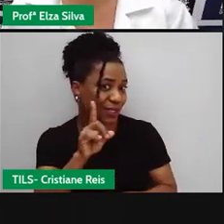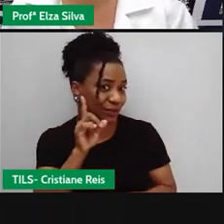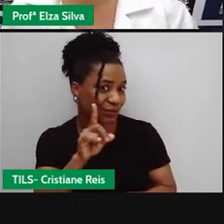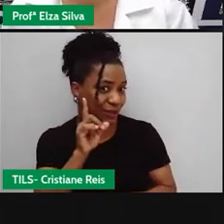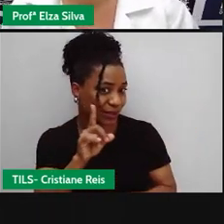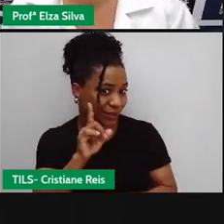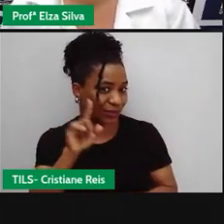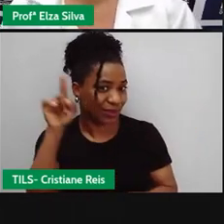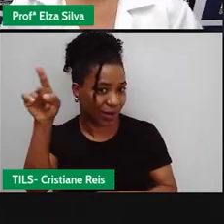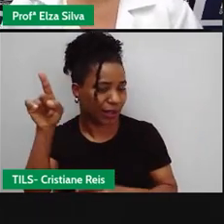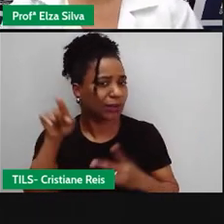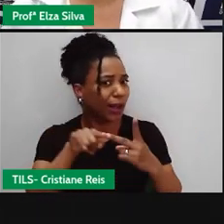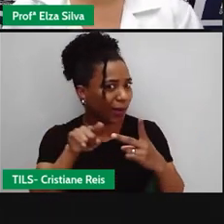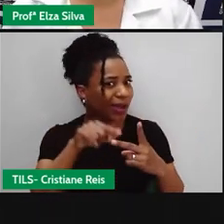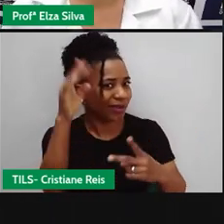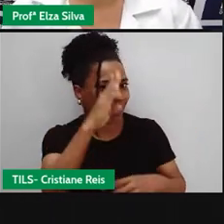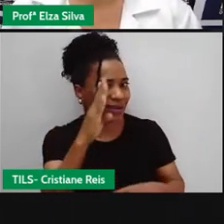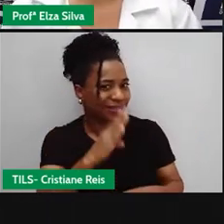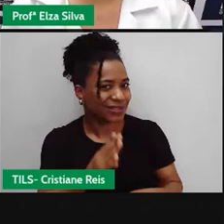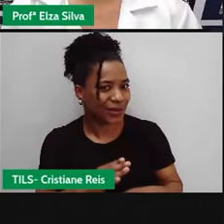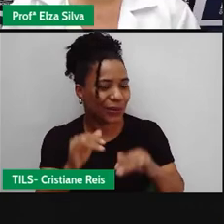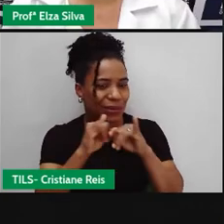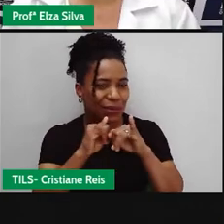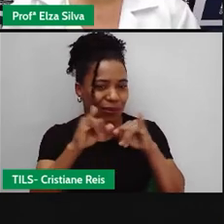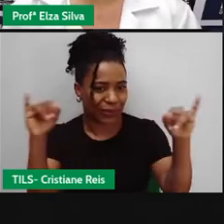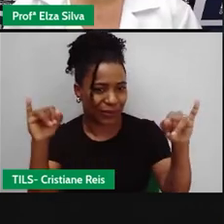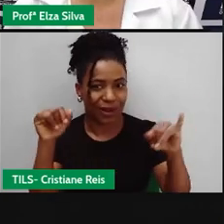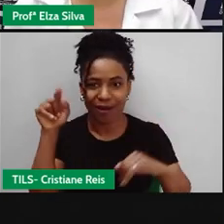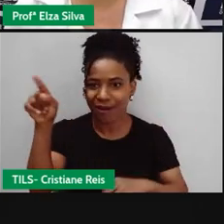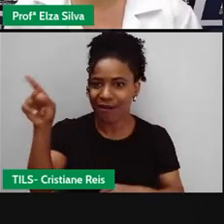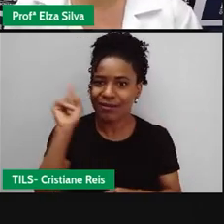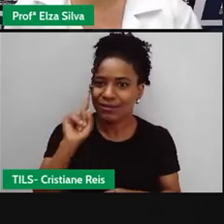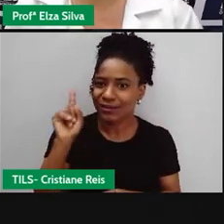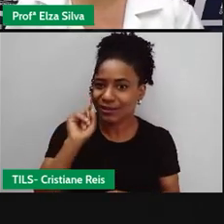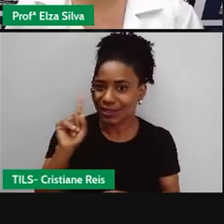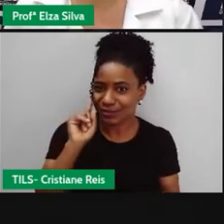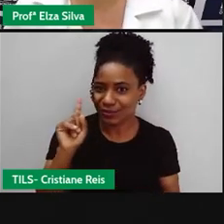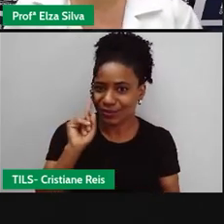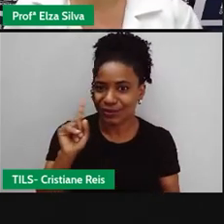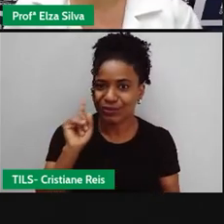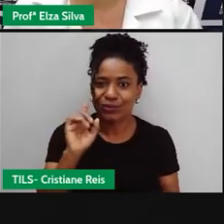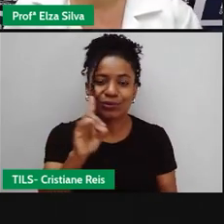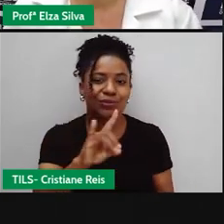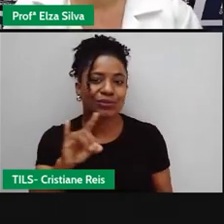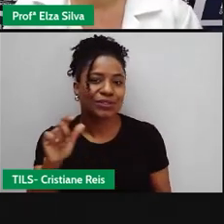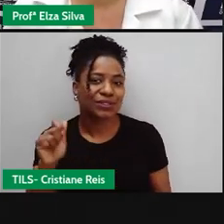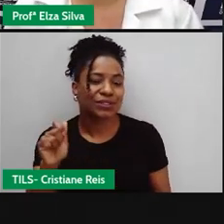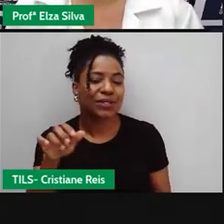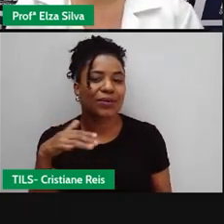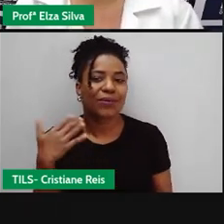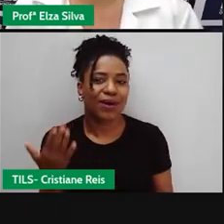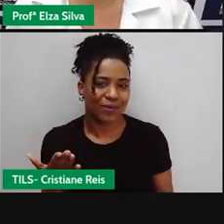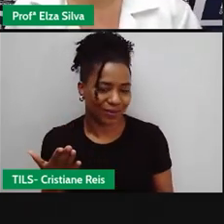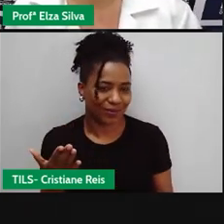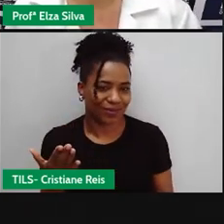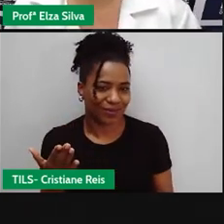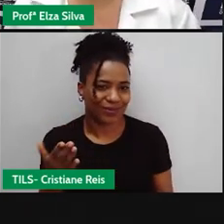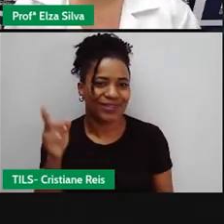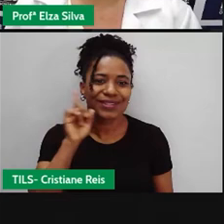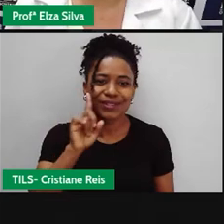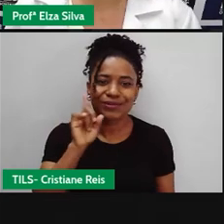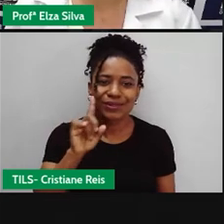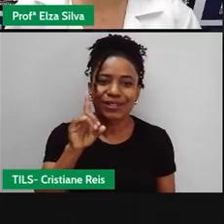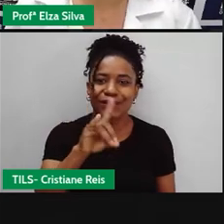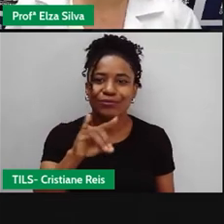em outra Nos Estados Unidos July 27, 2018 Então nos Estados Unidos